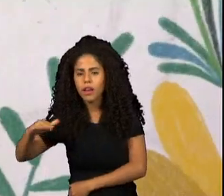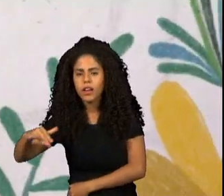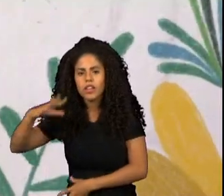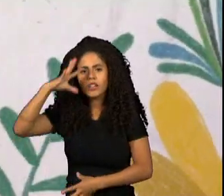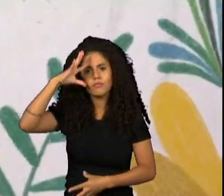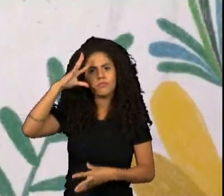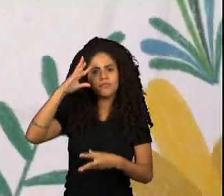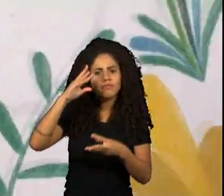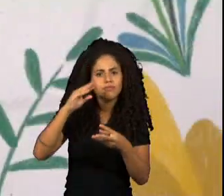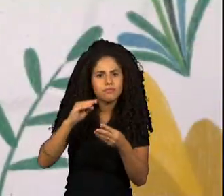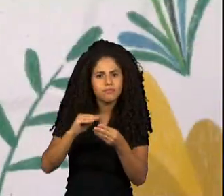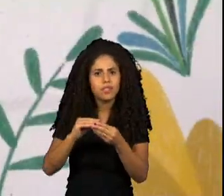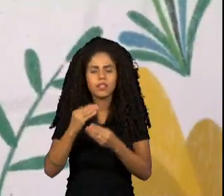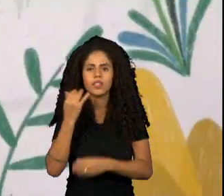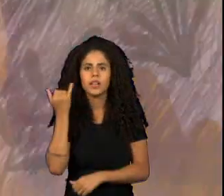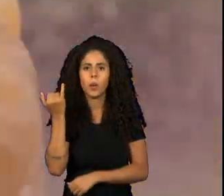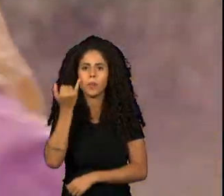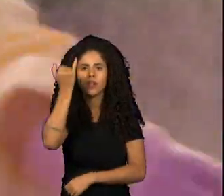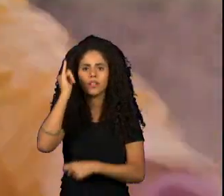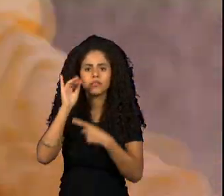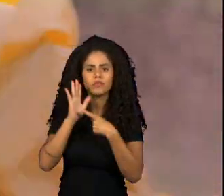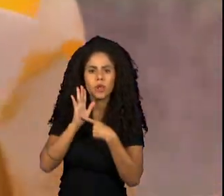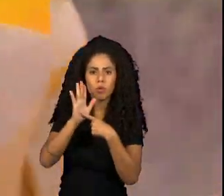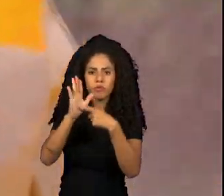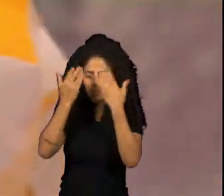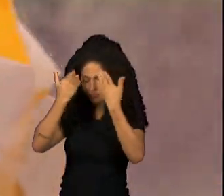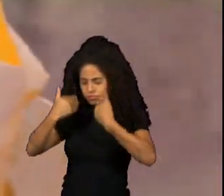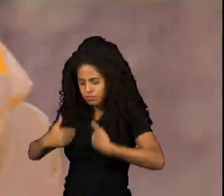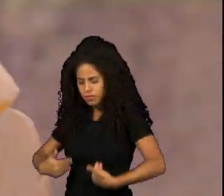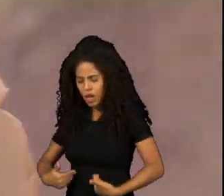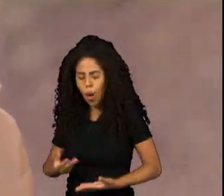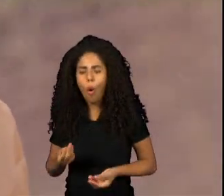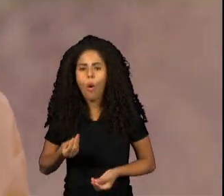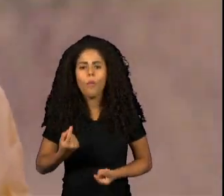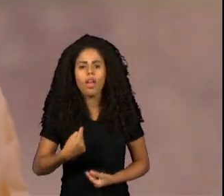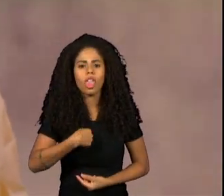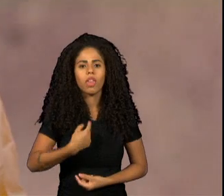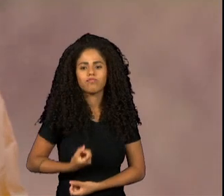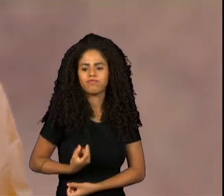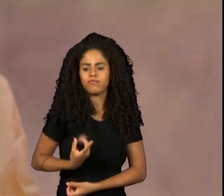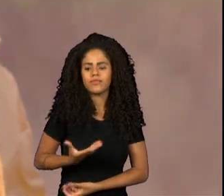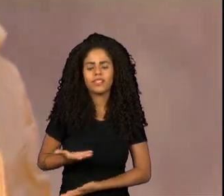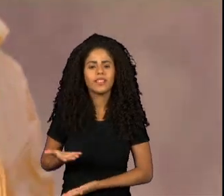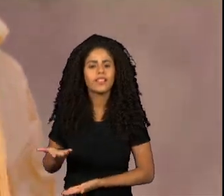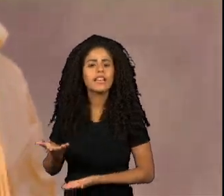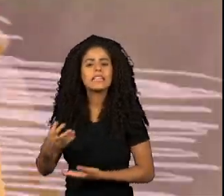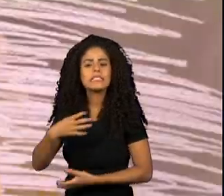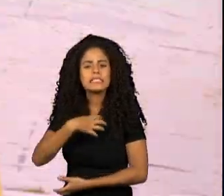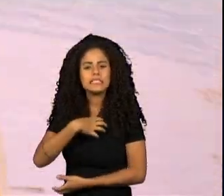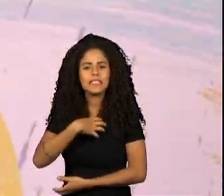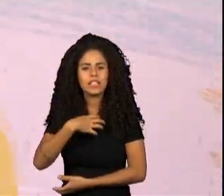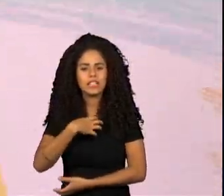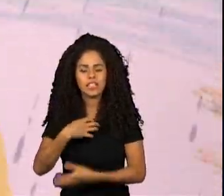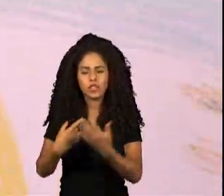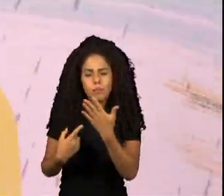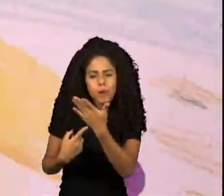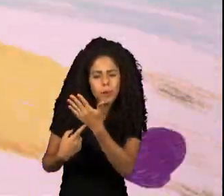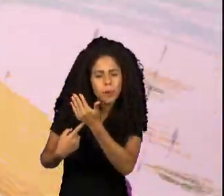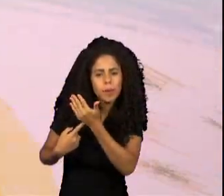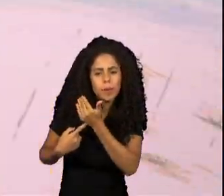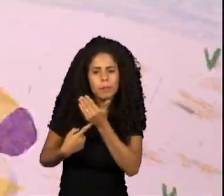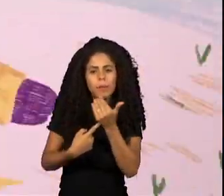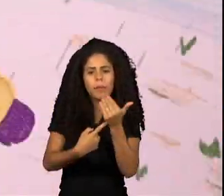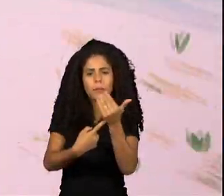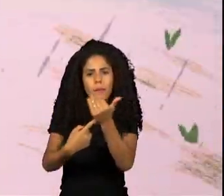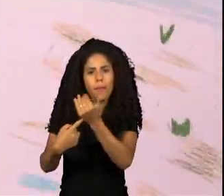super importante, né? Ela estar ali se enxergando, né? E podendo criar, né? O lápis tem essa tecnologia de você conseguir